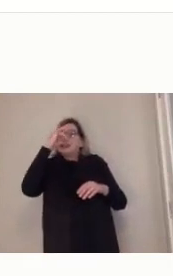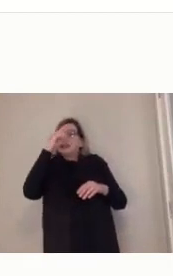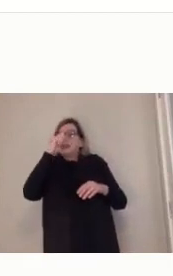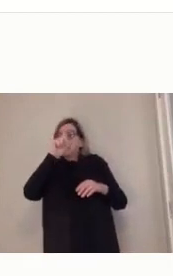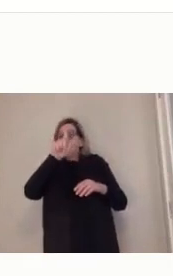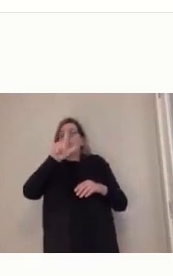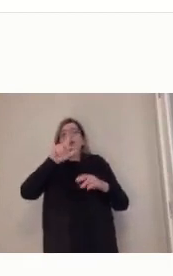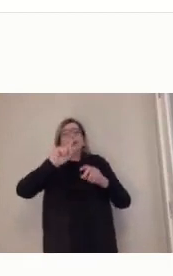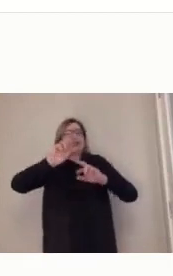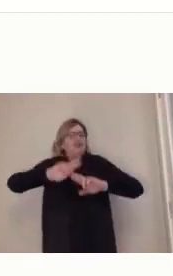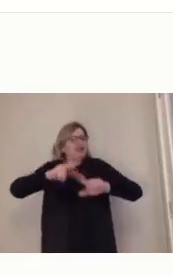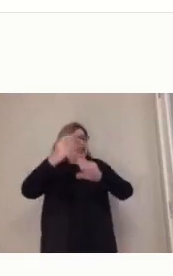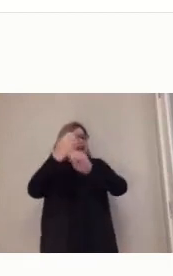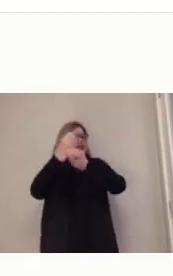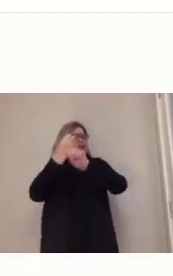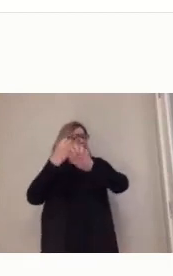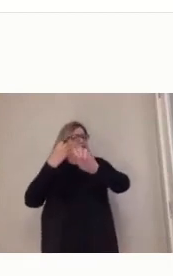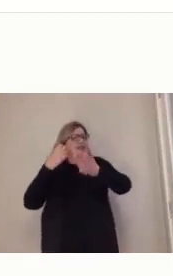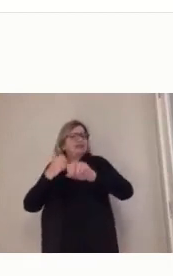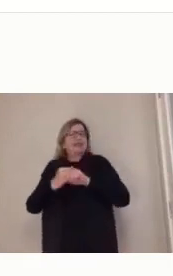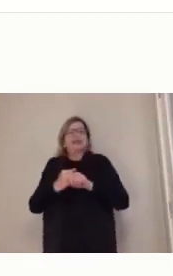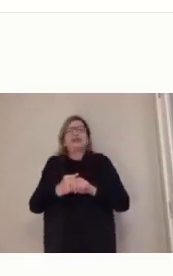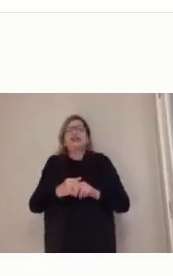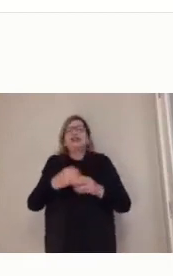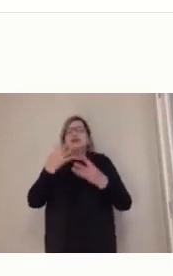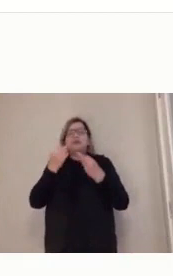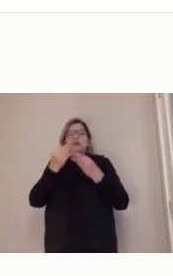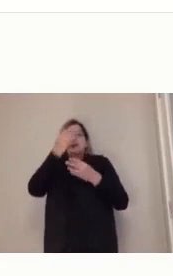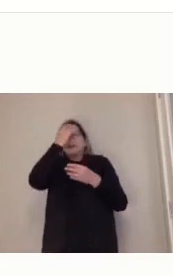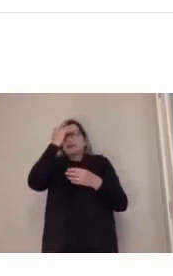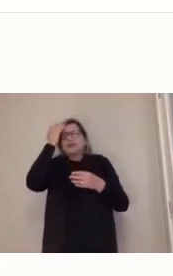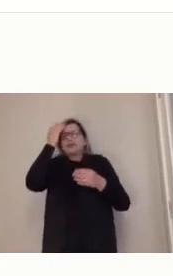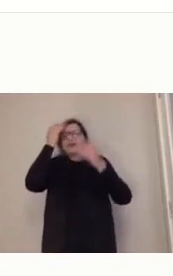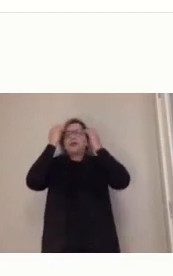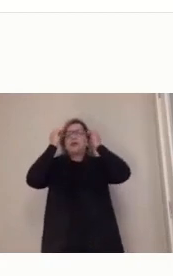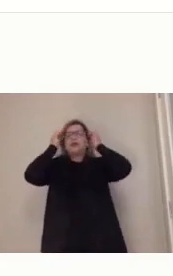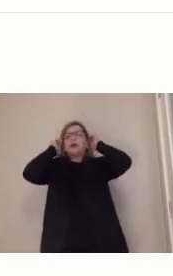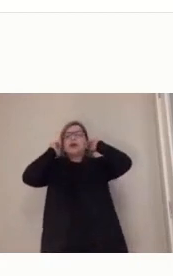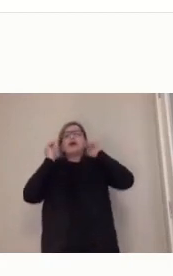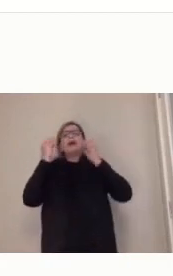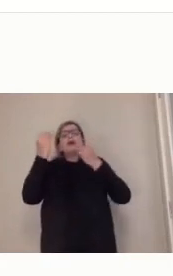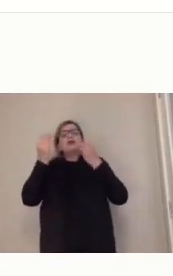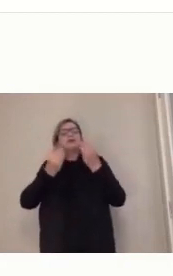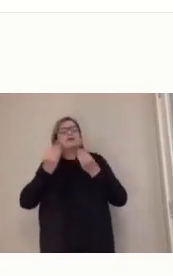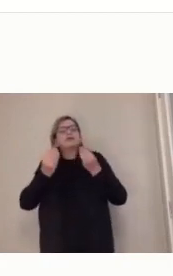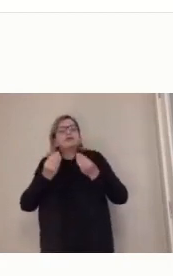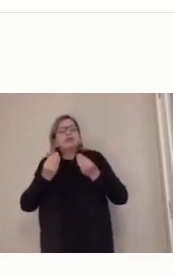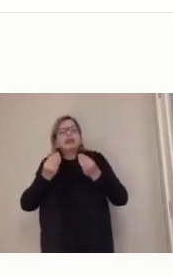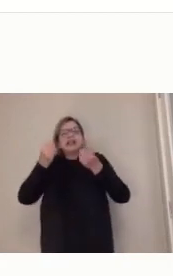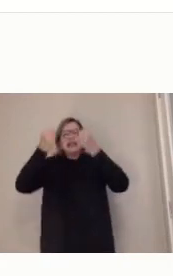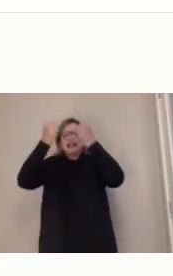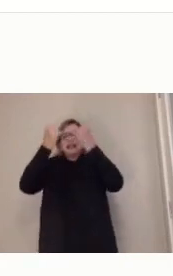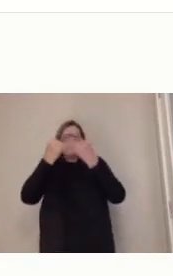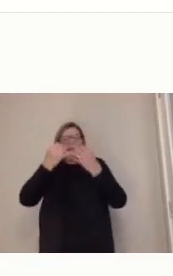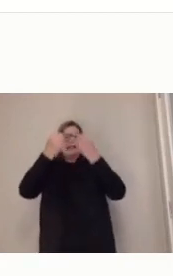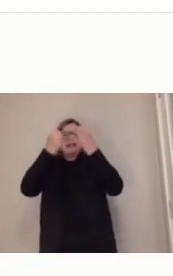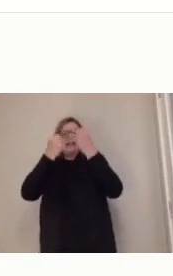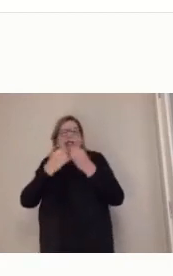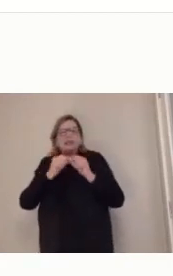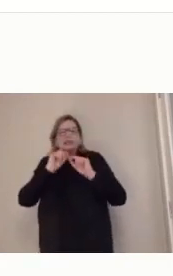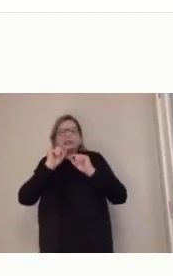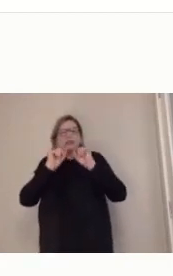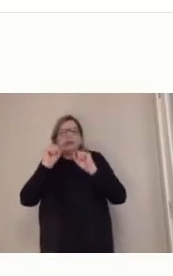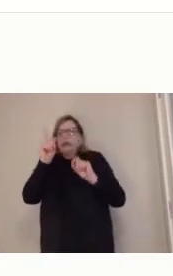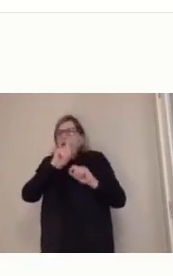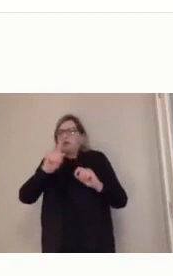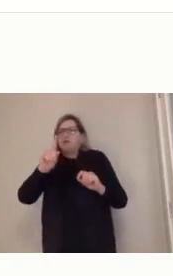pessoas, muitos canais de comunicação, muita gente colocando que o que não é presencial, então, é